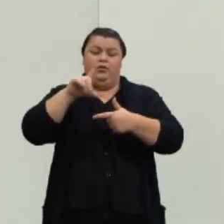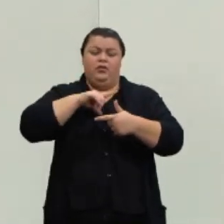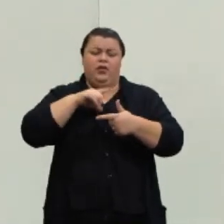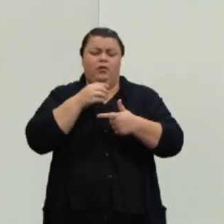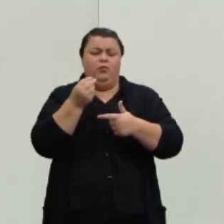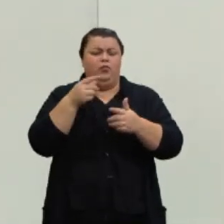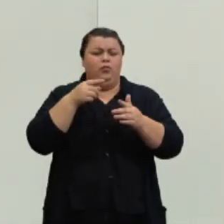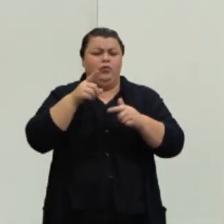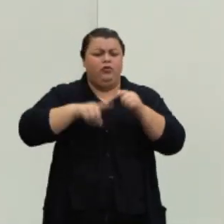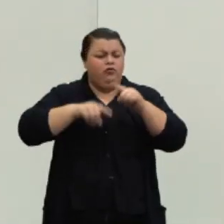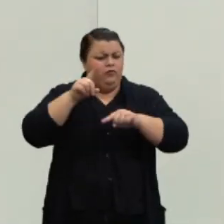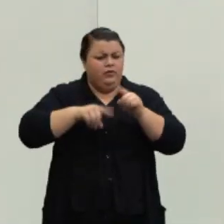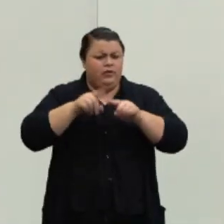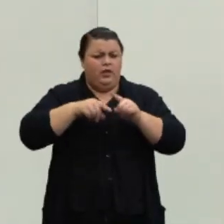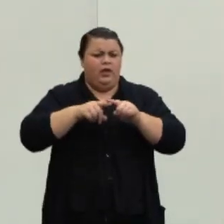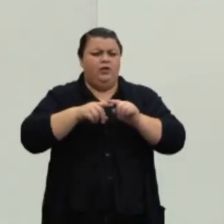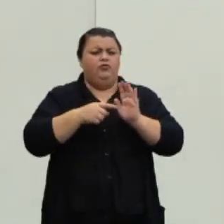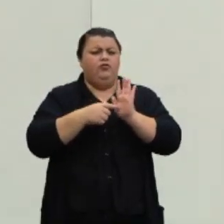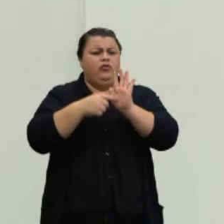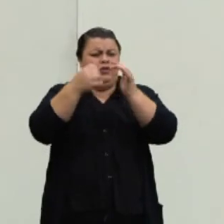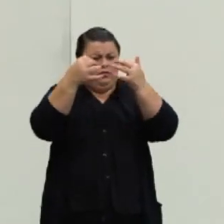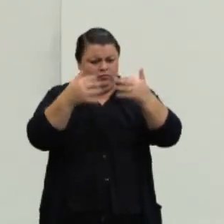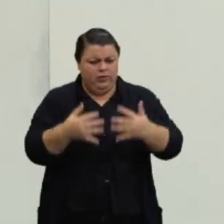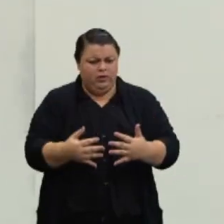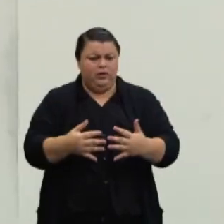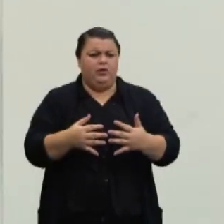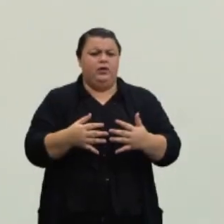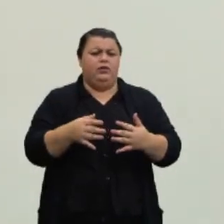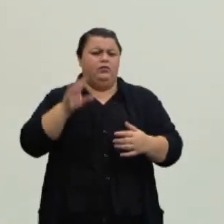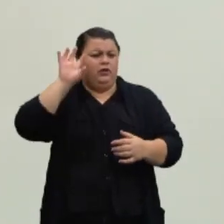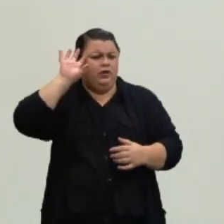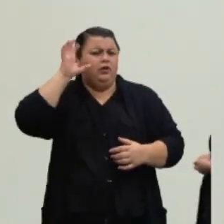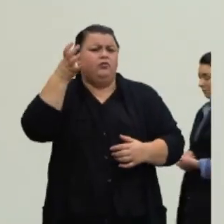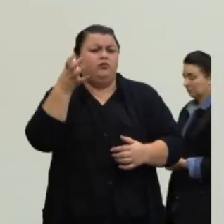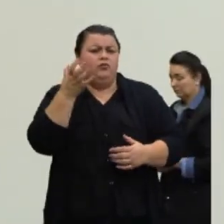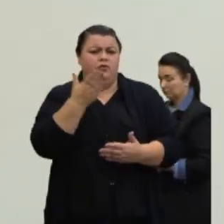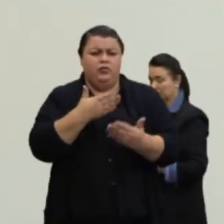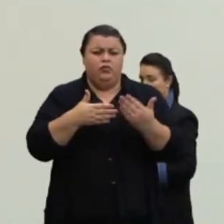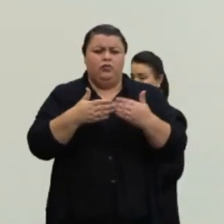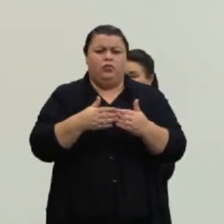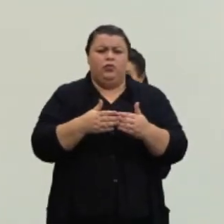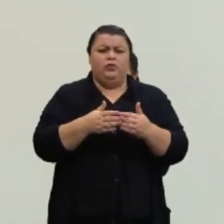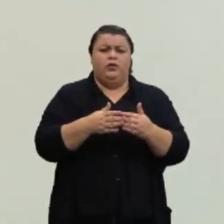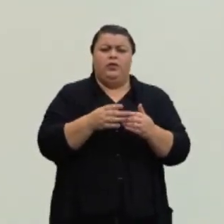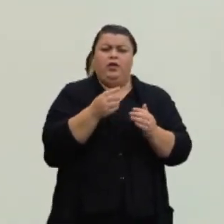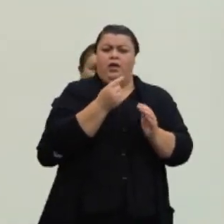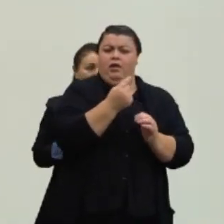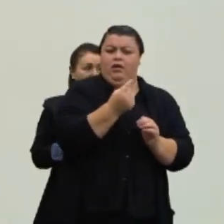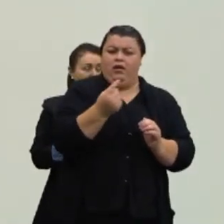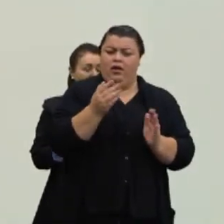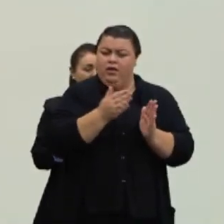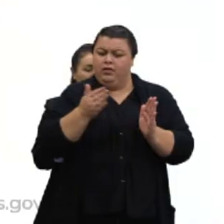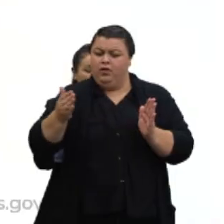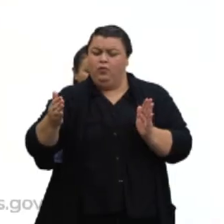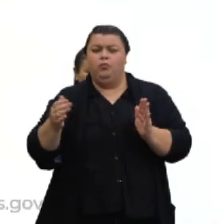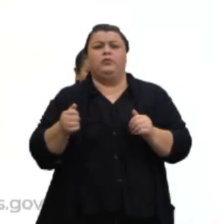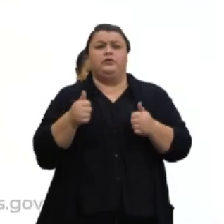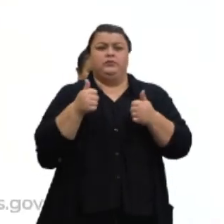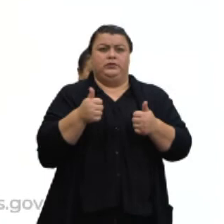resolvendo cada uma dessas questões sobre prismas, separadamente cada uma das figuras.